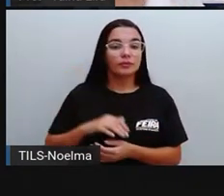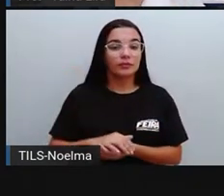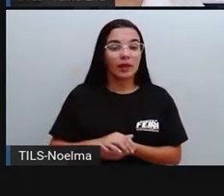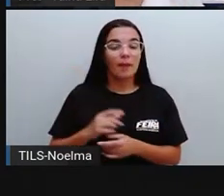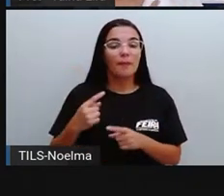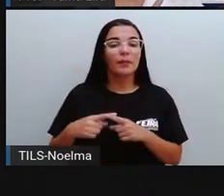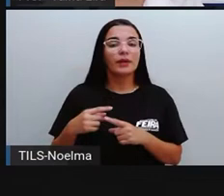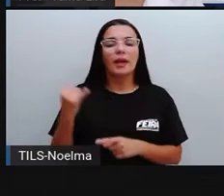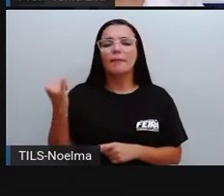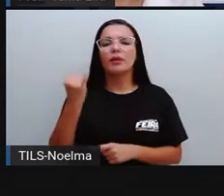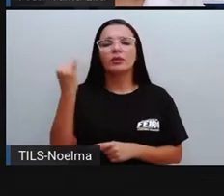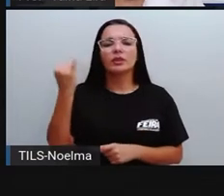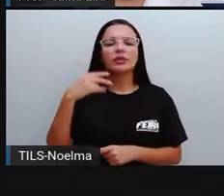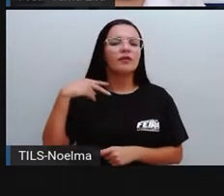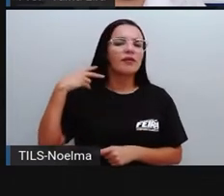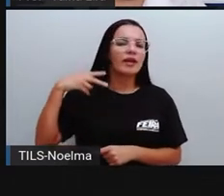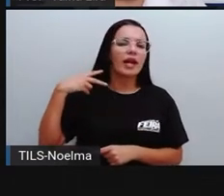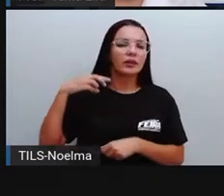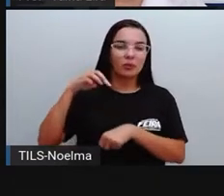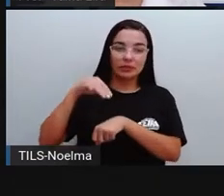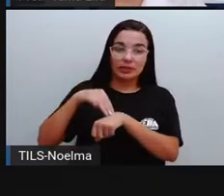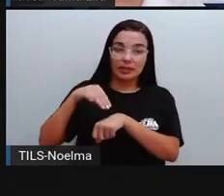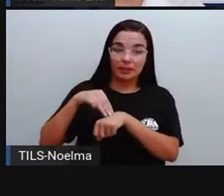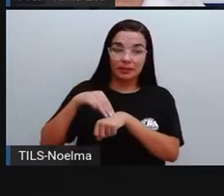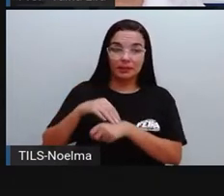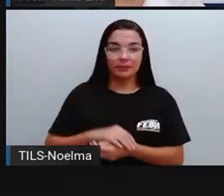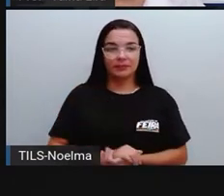aprender na aula de hoje. Vamos lá?